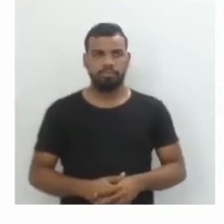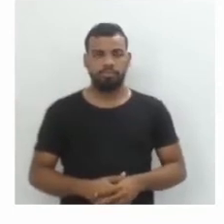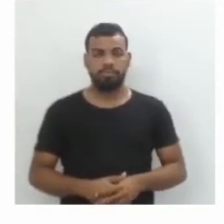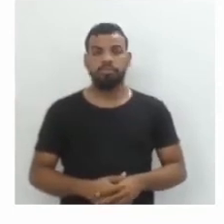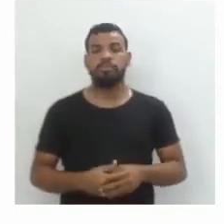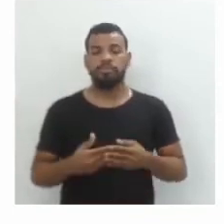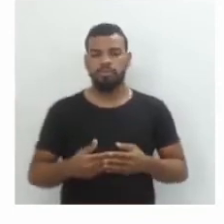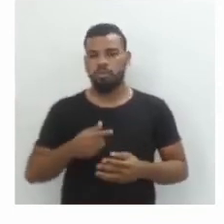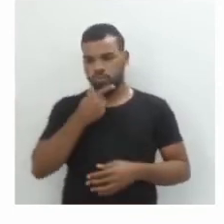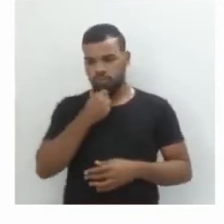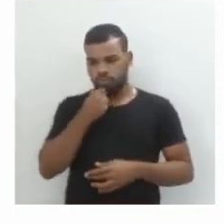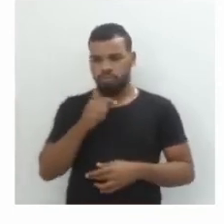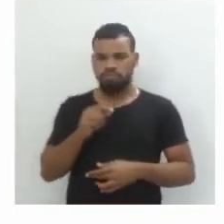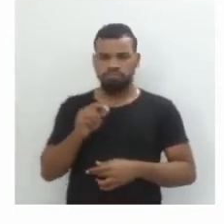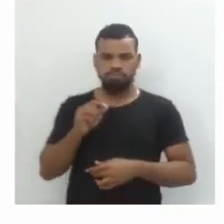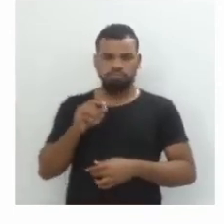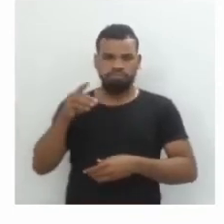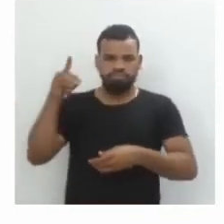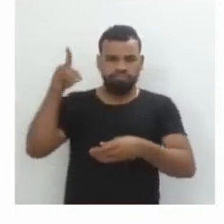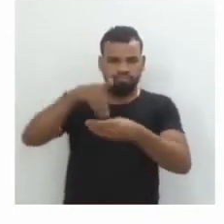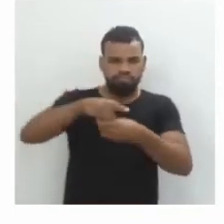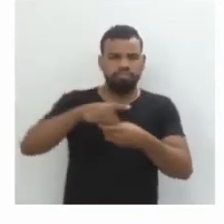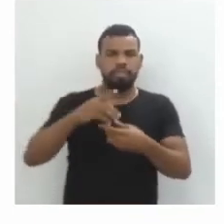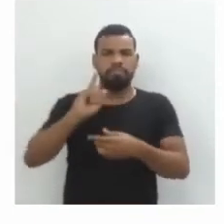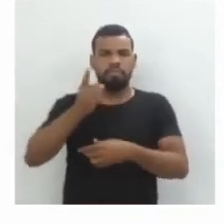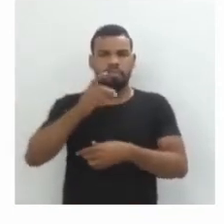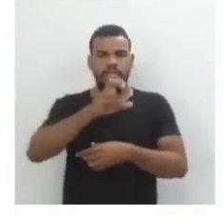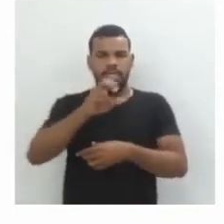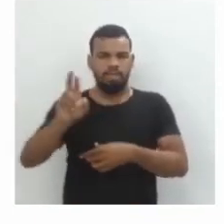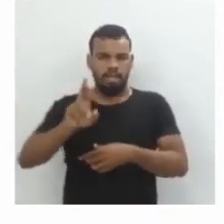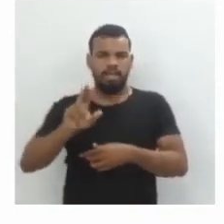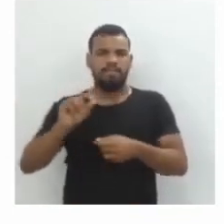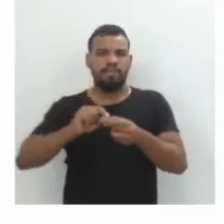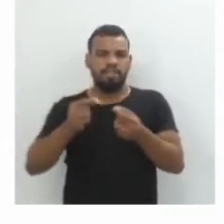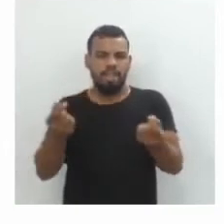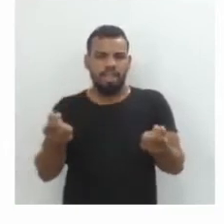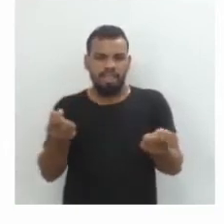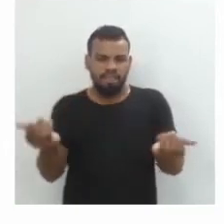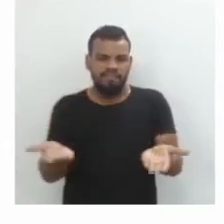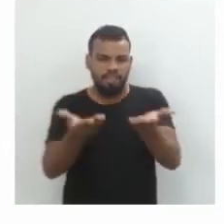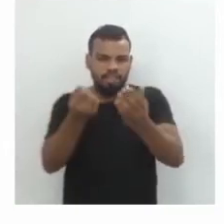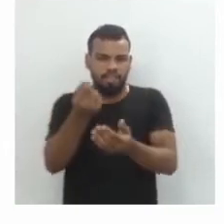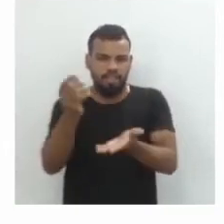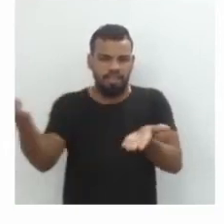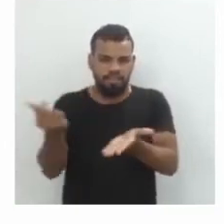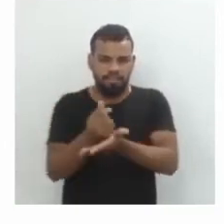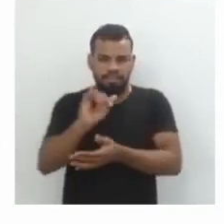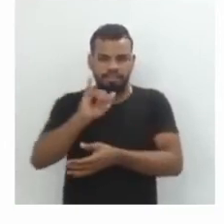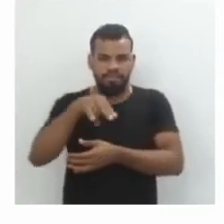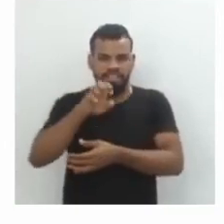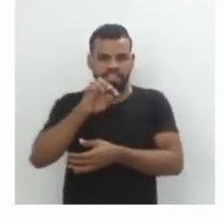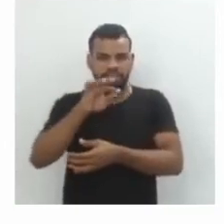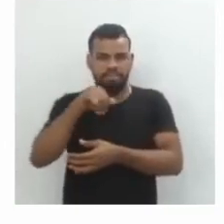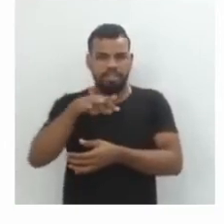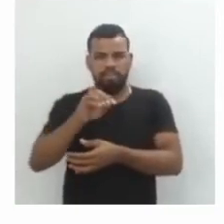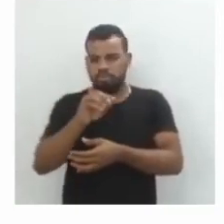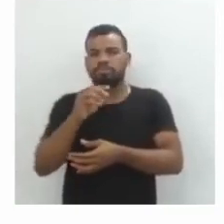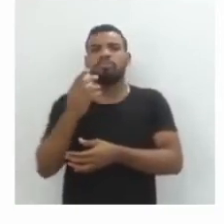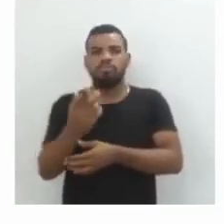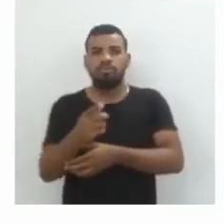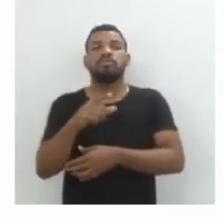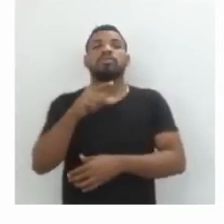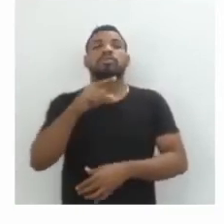capital de R$.500, que rende juros compostos de 1,2% ao mês.